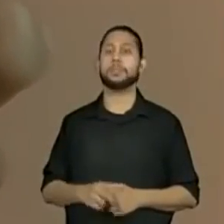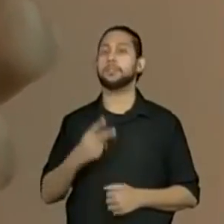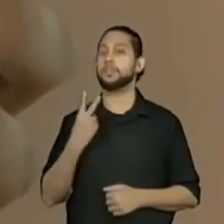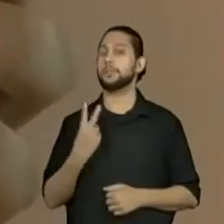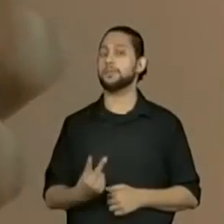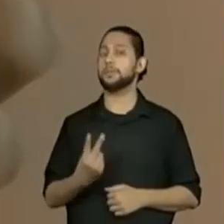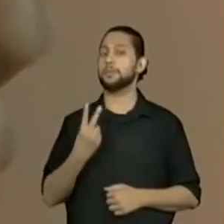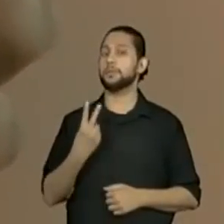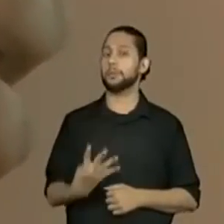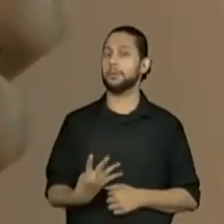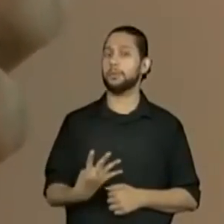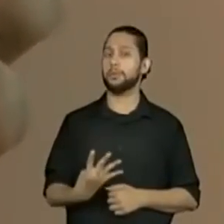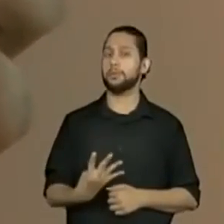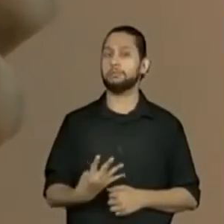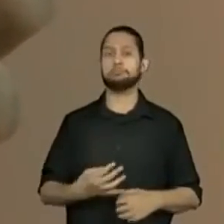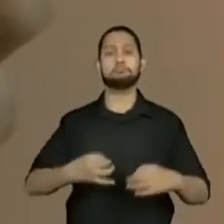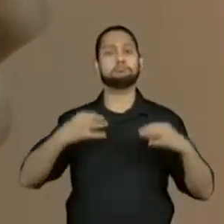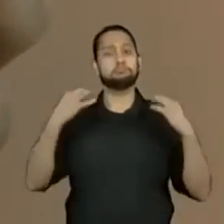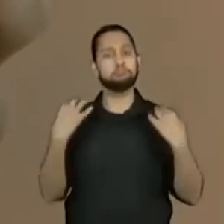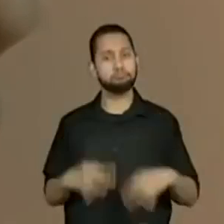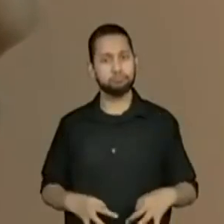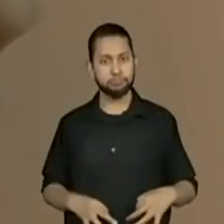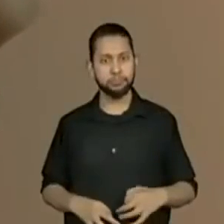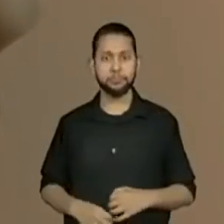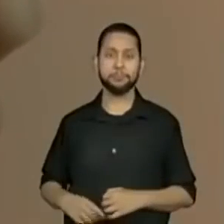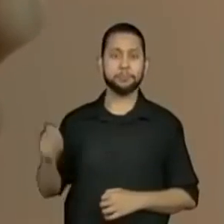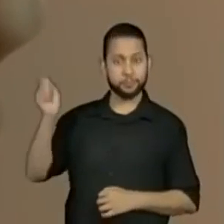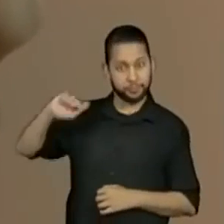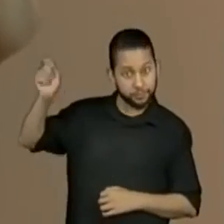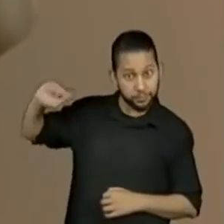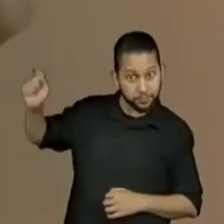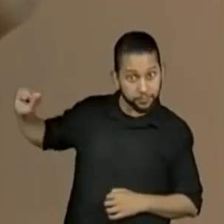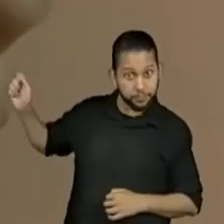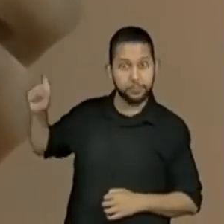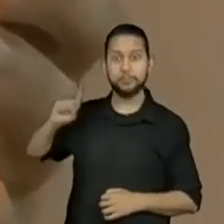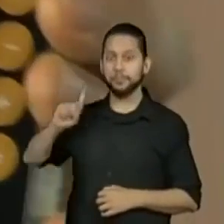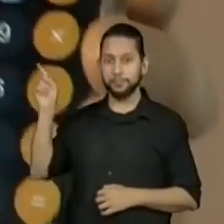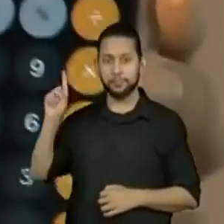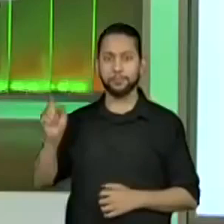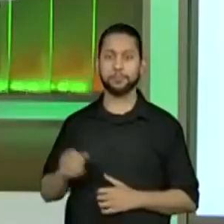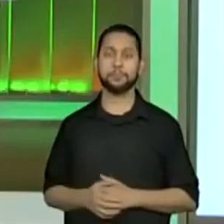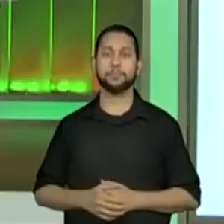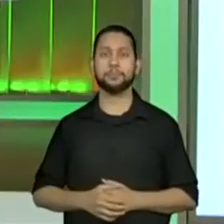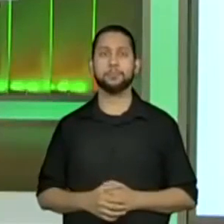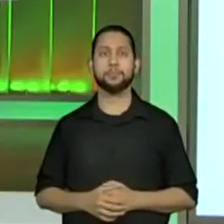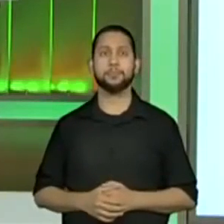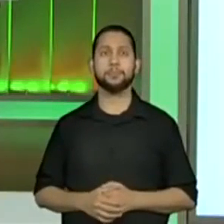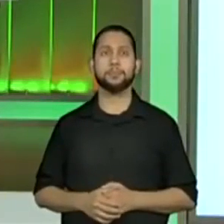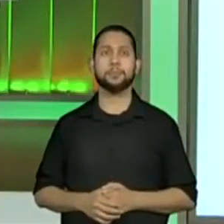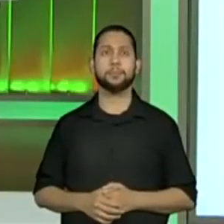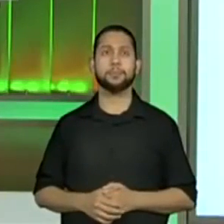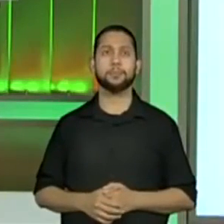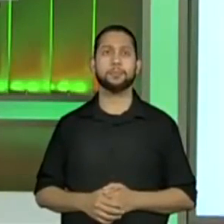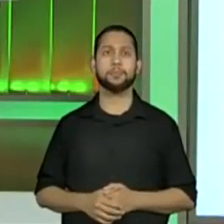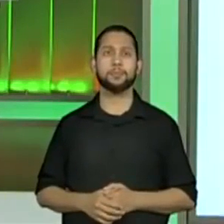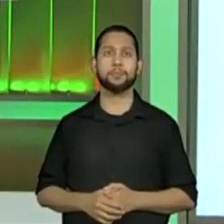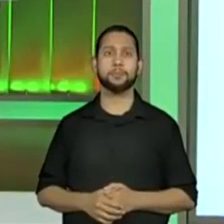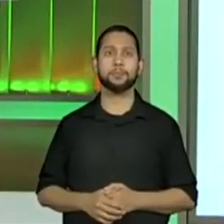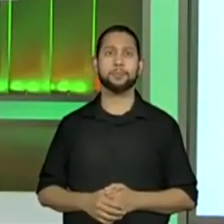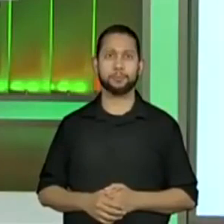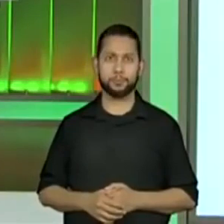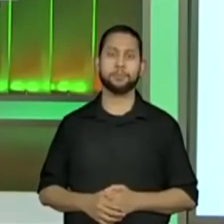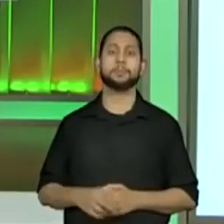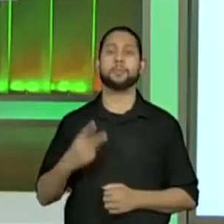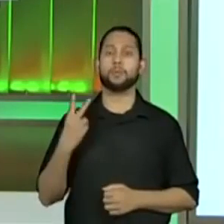Registrando o resultado, 24. Opa, o reflexo. 24. Registrei.